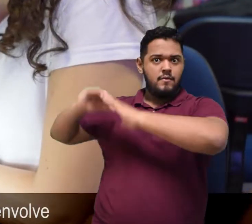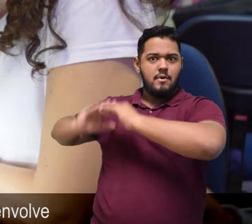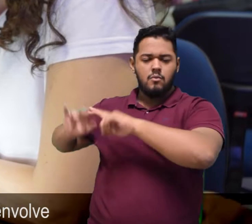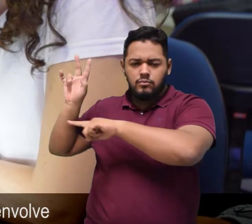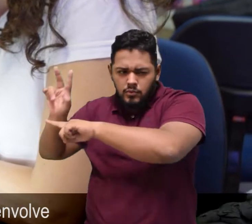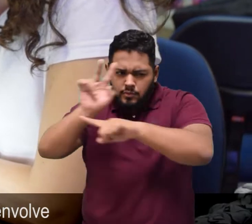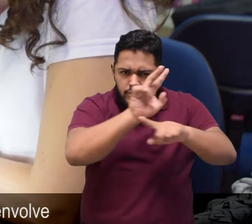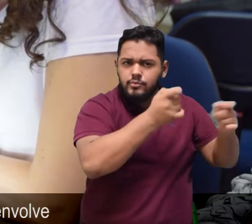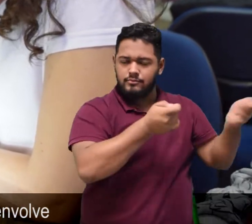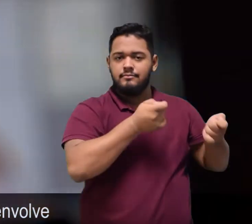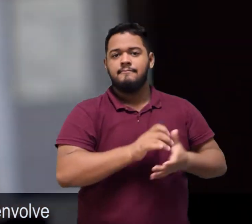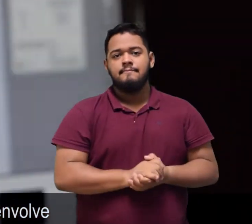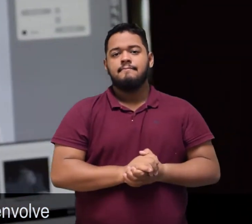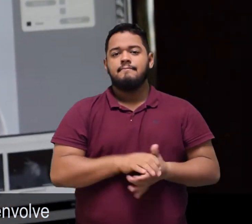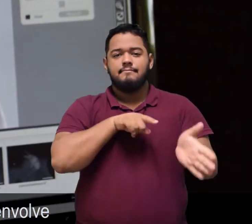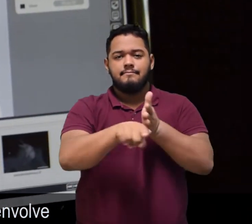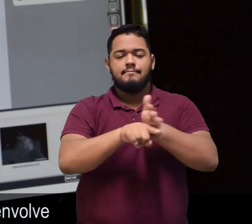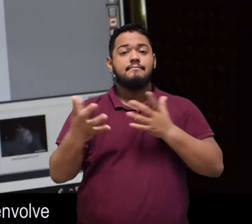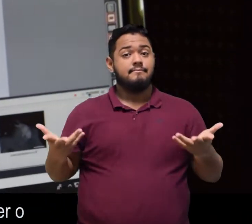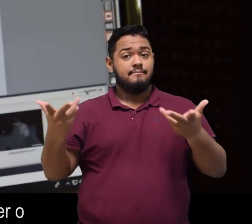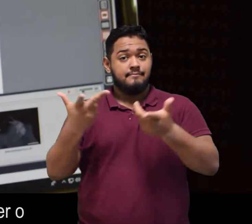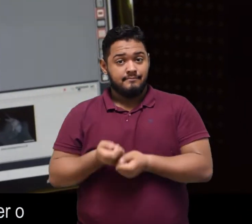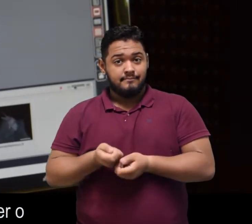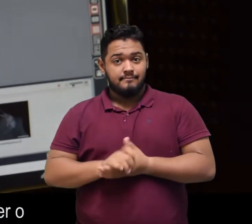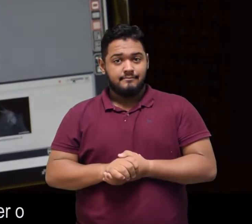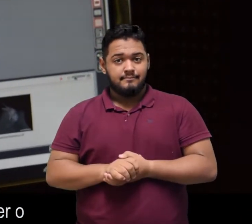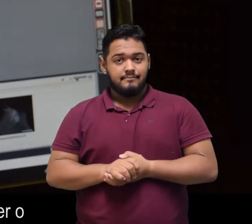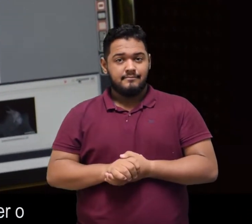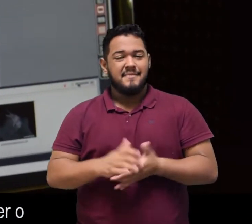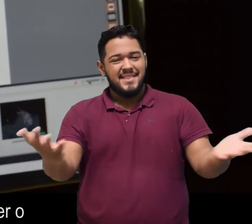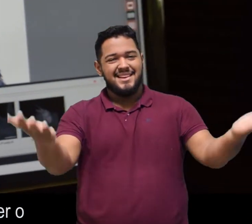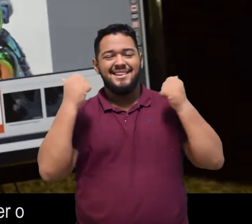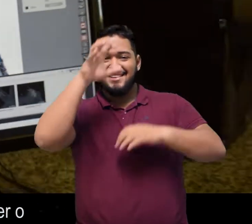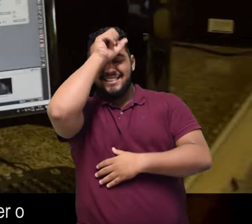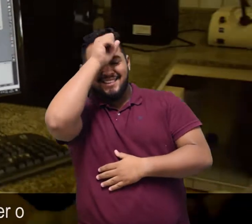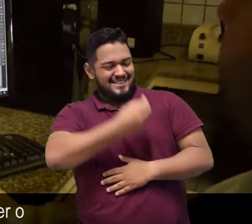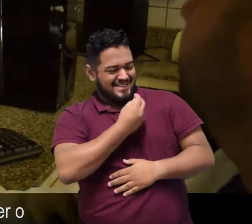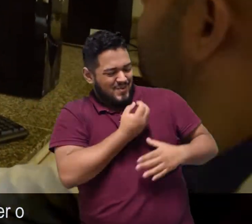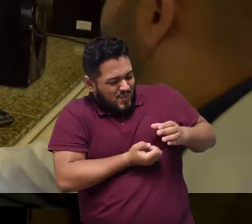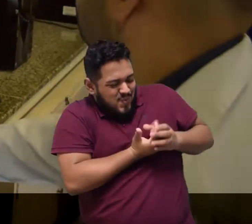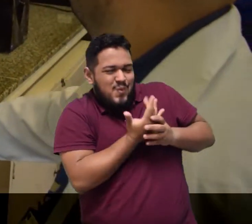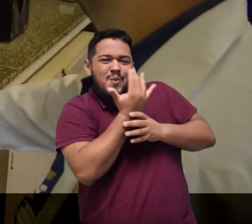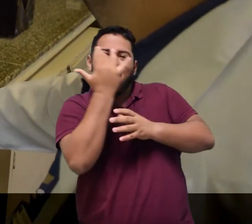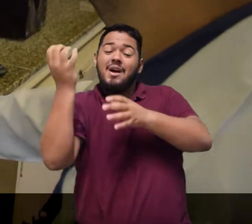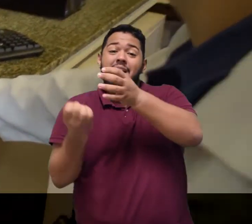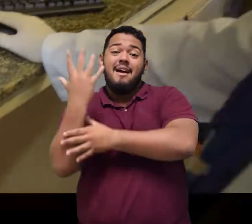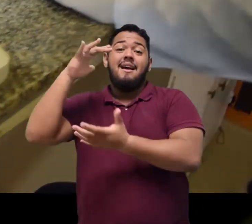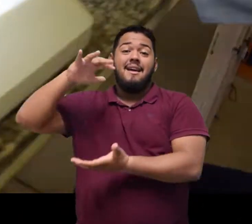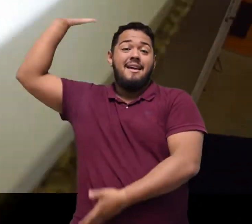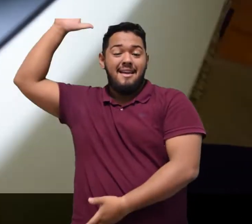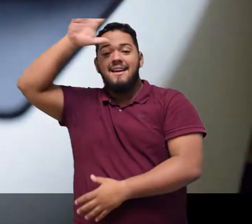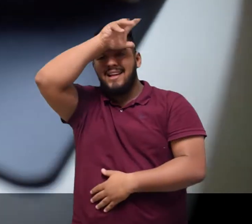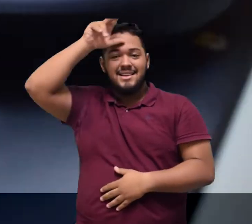Venha observar de perto a vida que cresce e se desenvolve na maior floresta tropical do mundo e ajudar a manter o equilíbrio deste